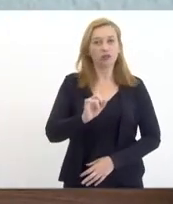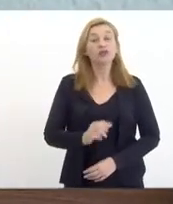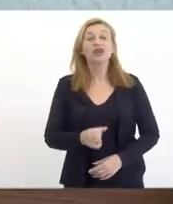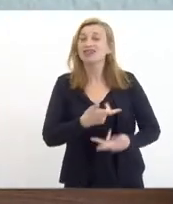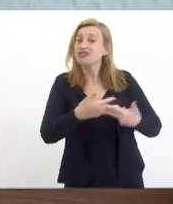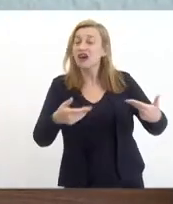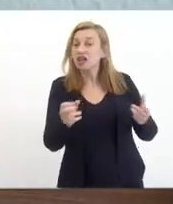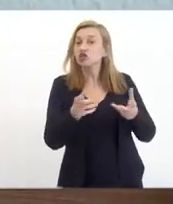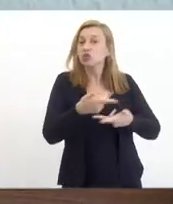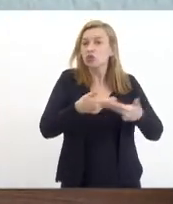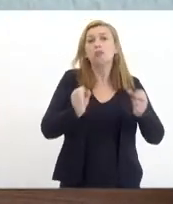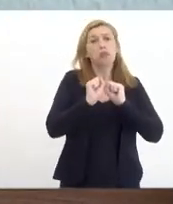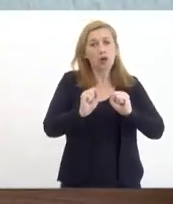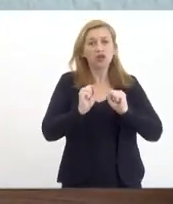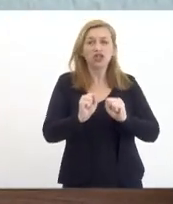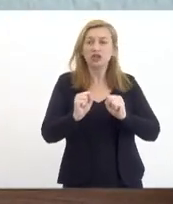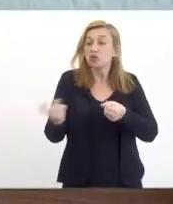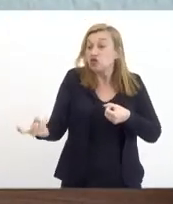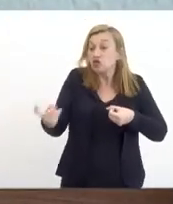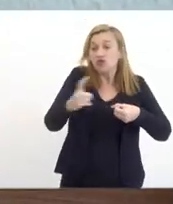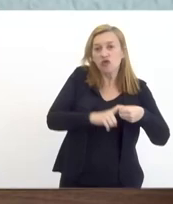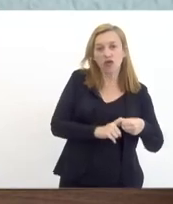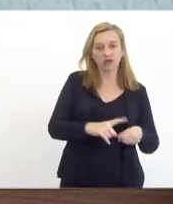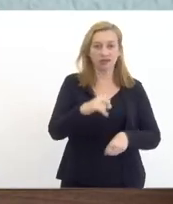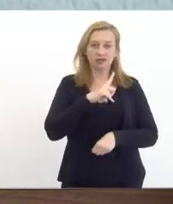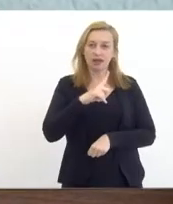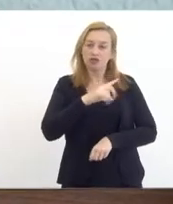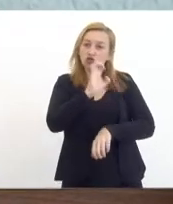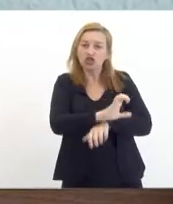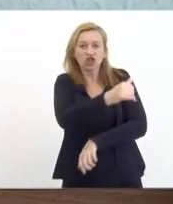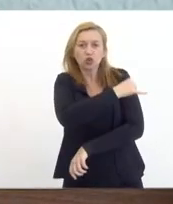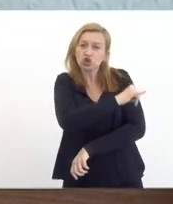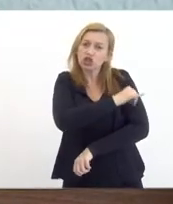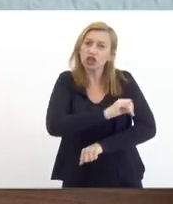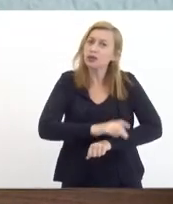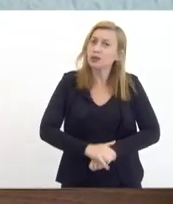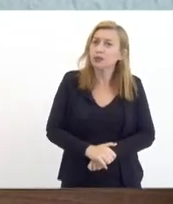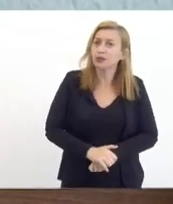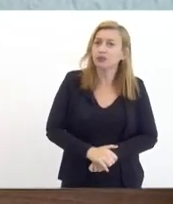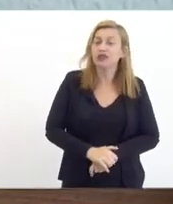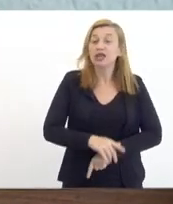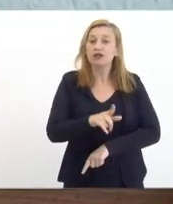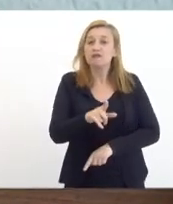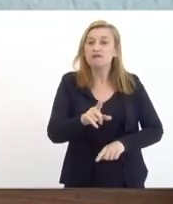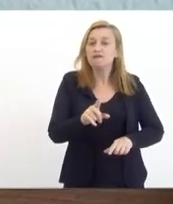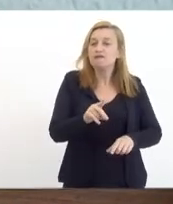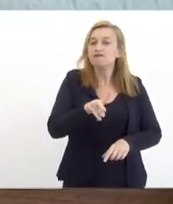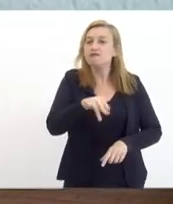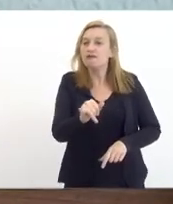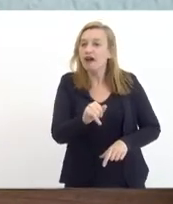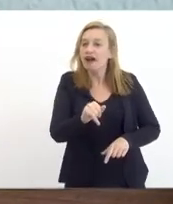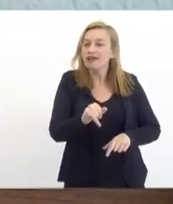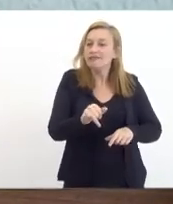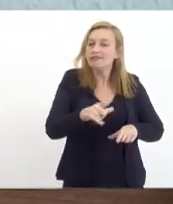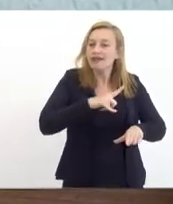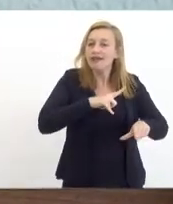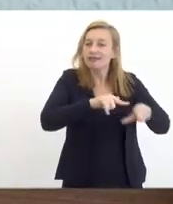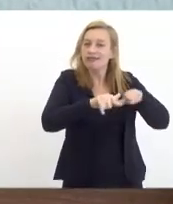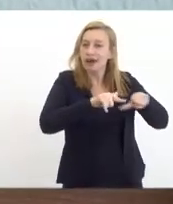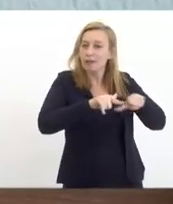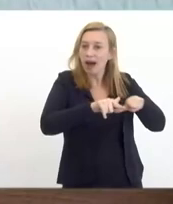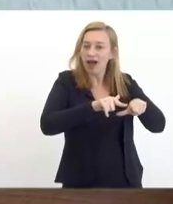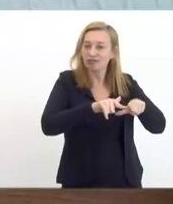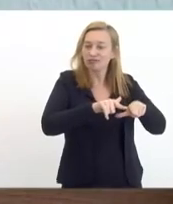coisa que podemos trazer de volta para o estado do Rio de Janeiro que isso vai gerar emprego e